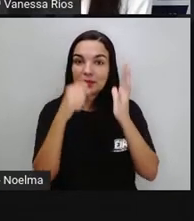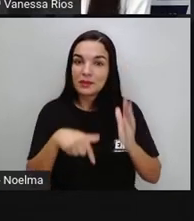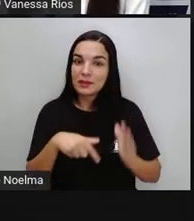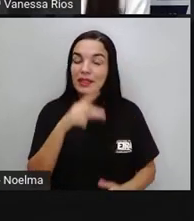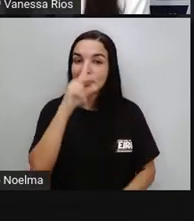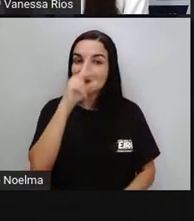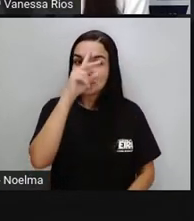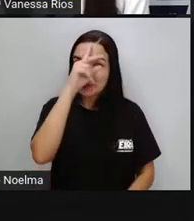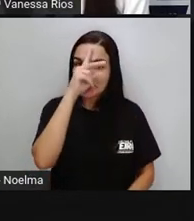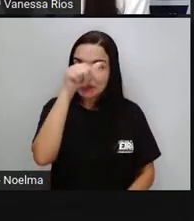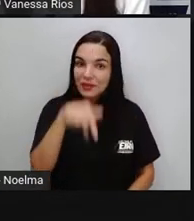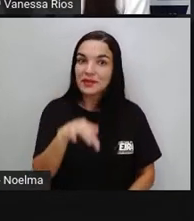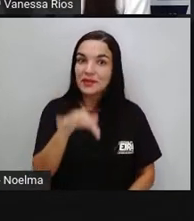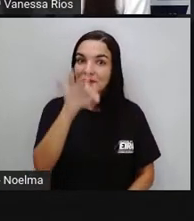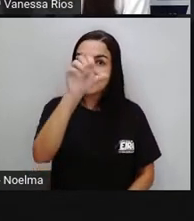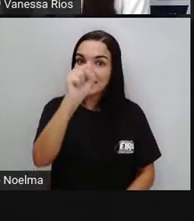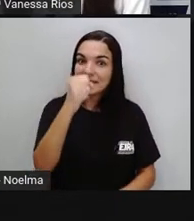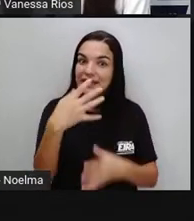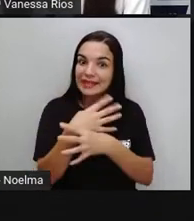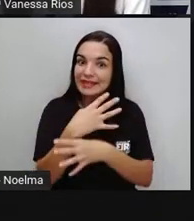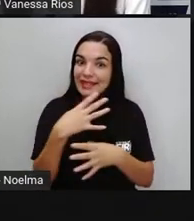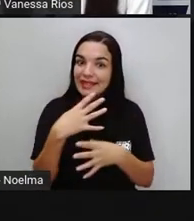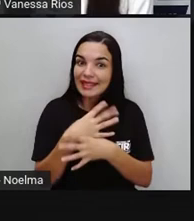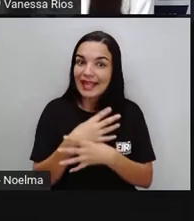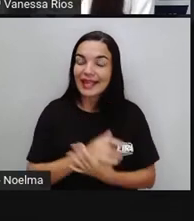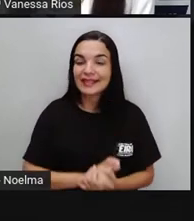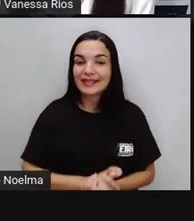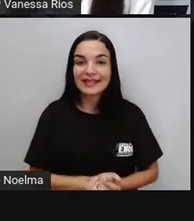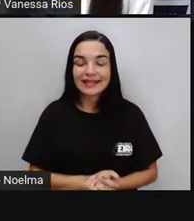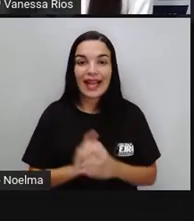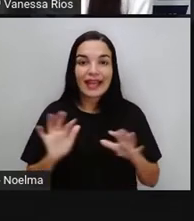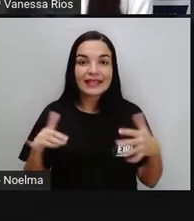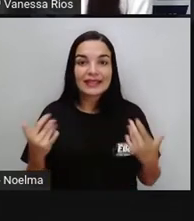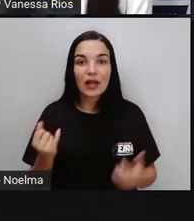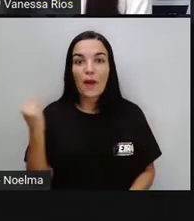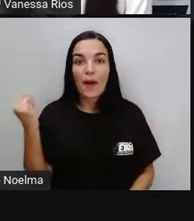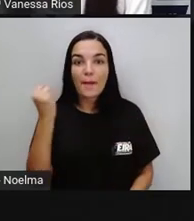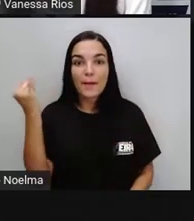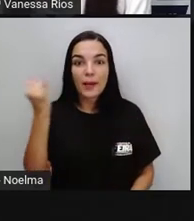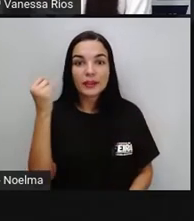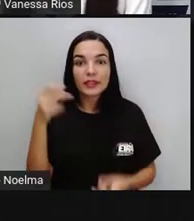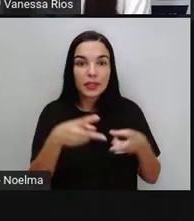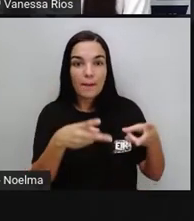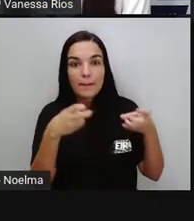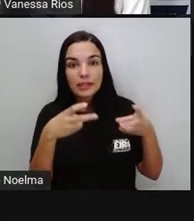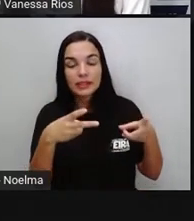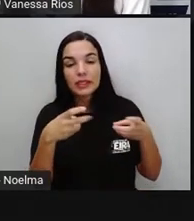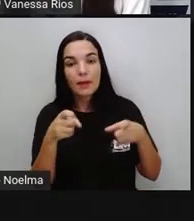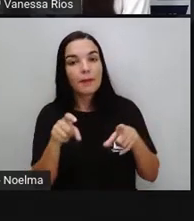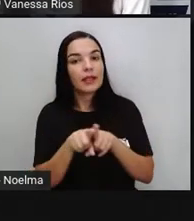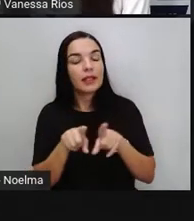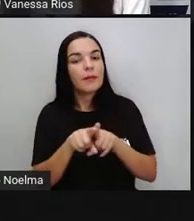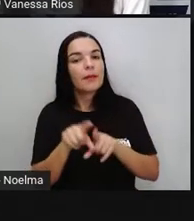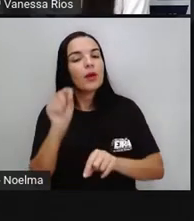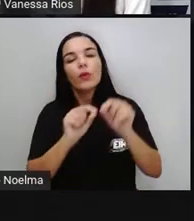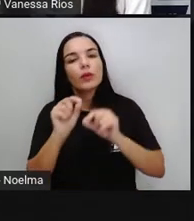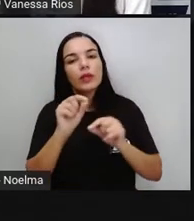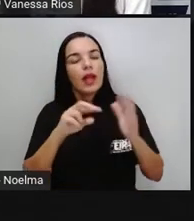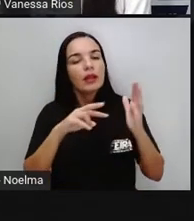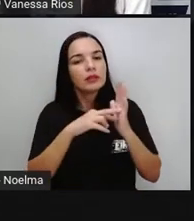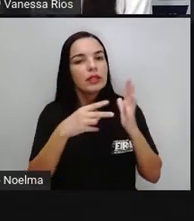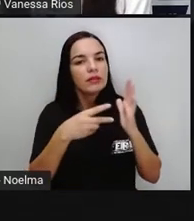história da cidade de Feira de Santana. E é importante a gente perceber, na definição de patrimônios,